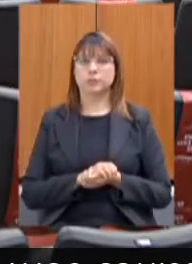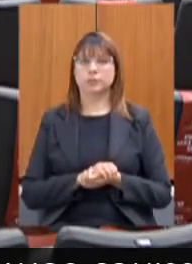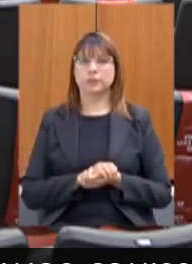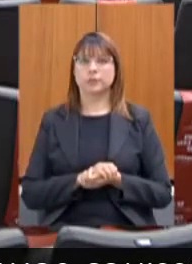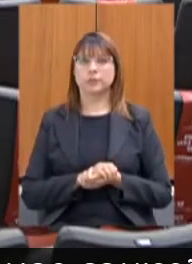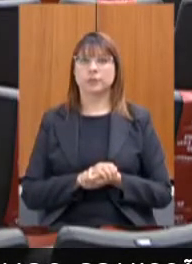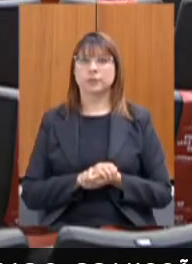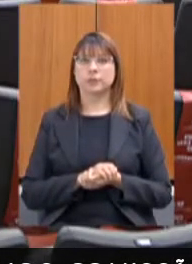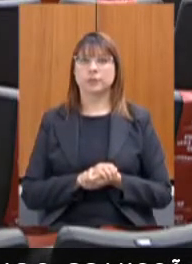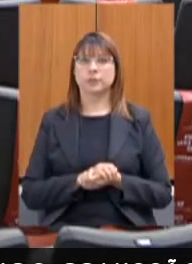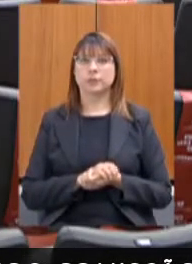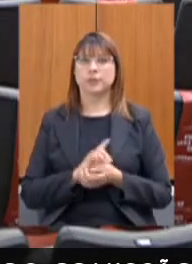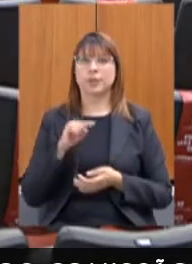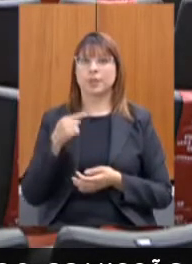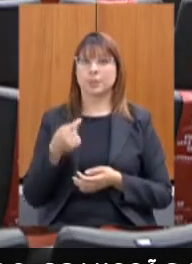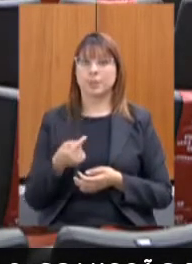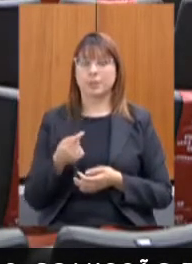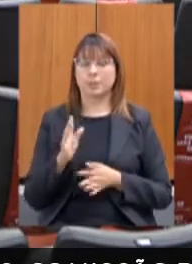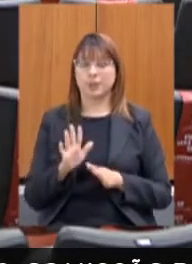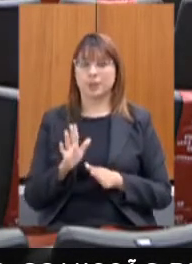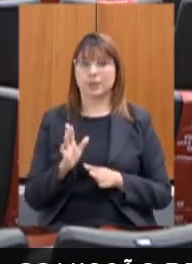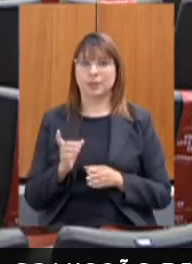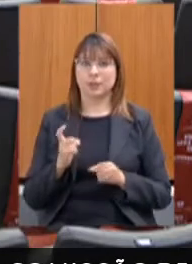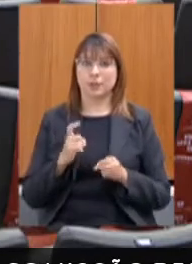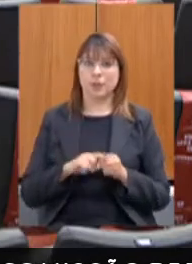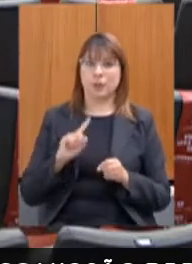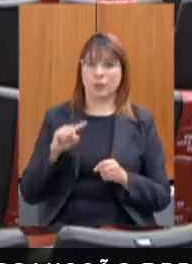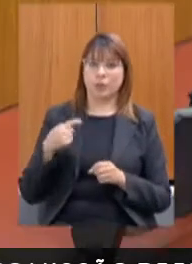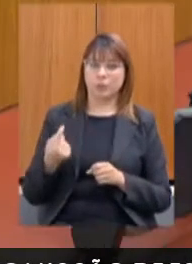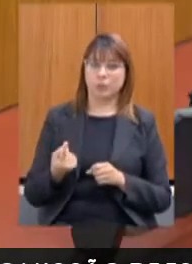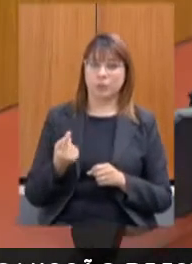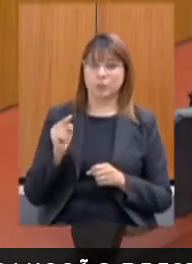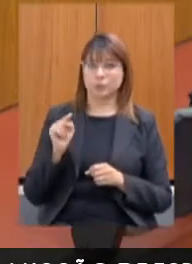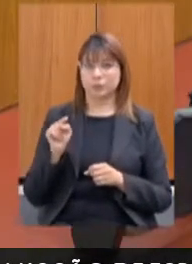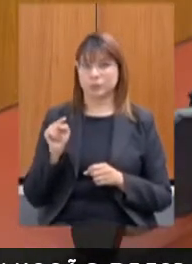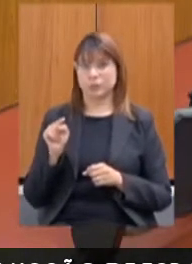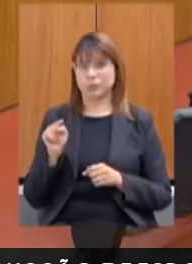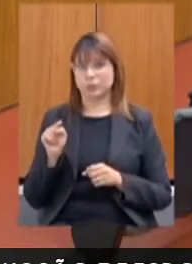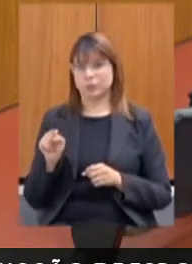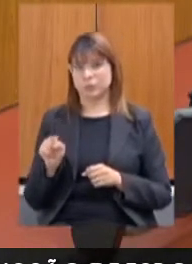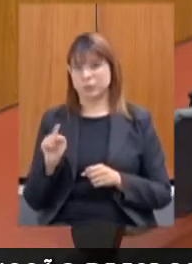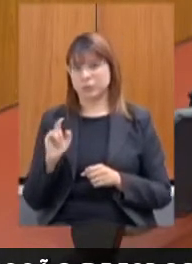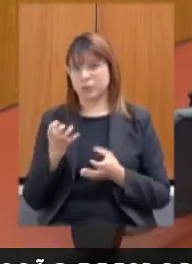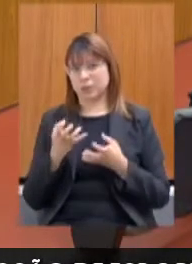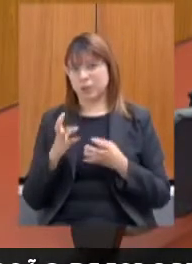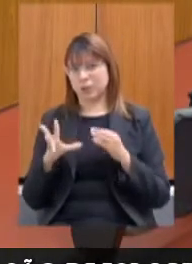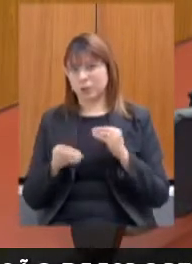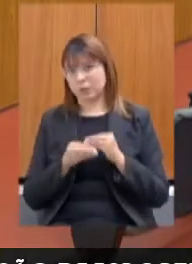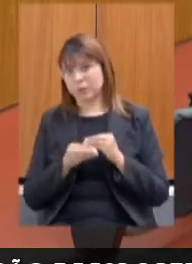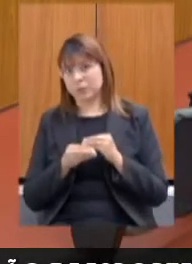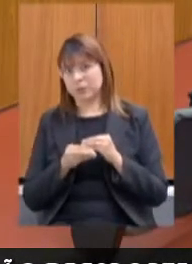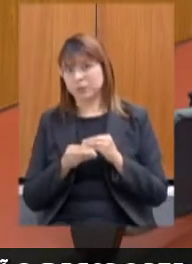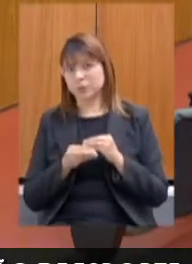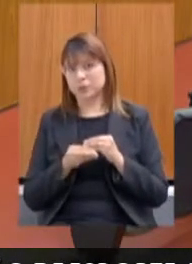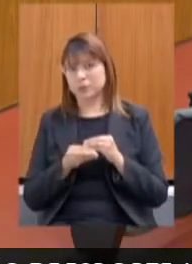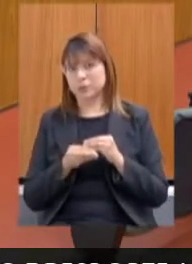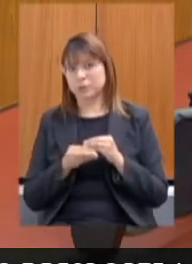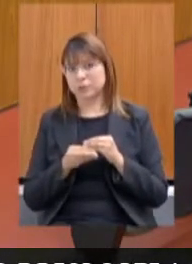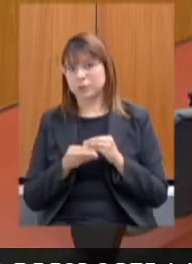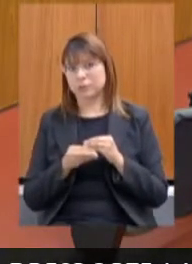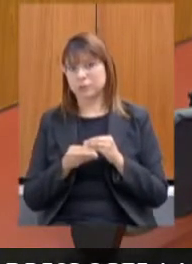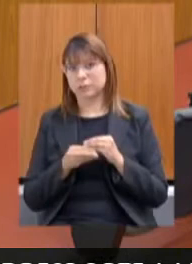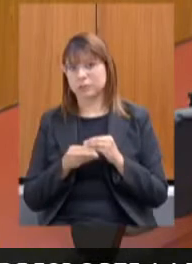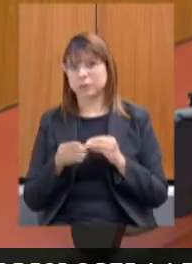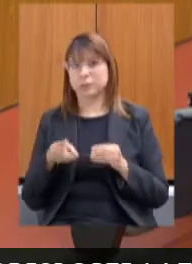Ana Paula, depois, a gente volta com você depois. Tá, que você quer fazer um complemento? Vamos seguir a